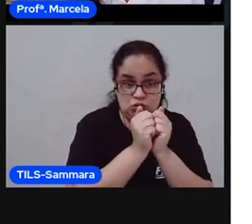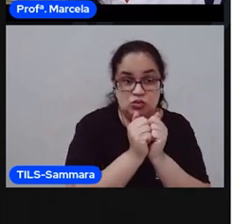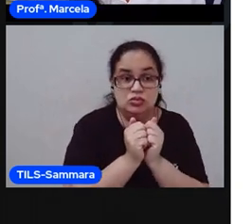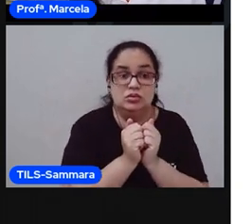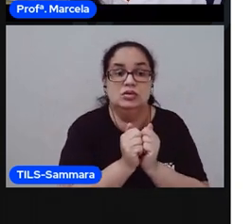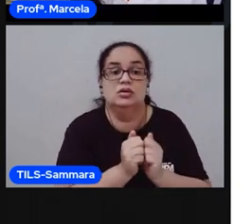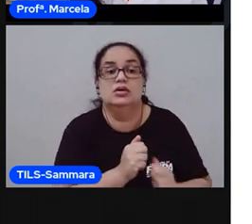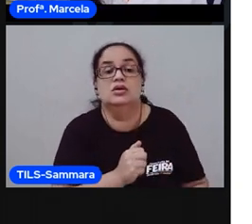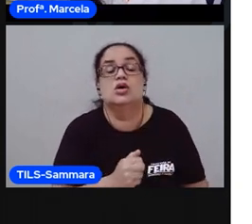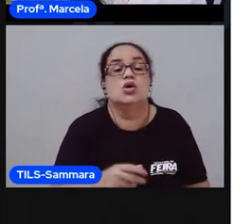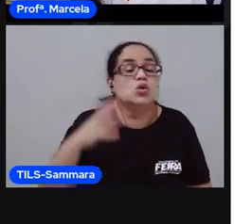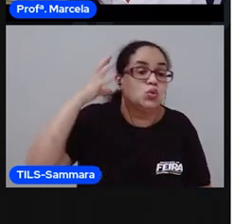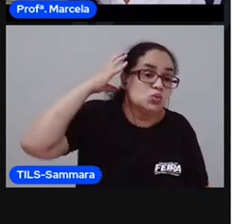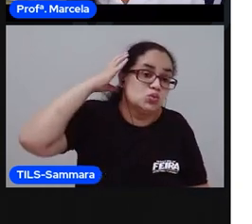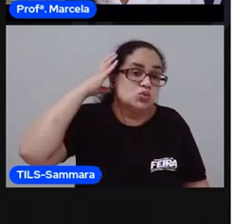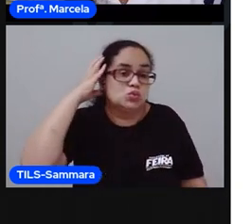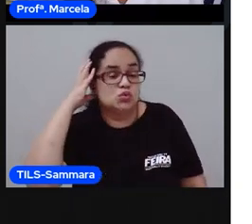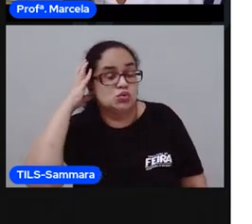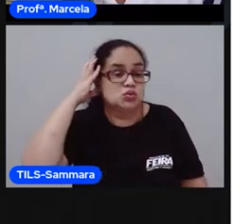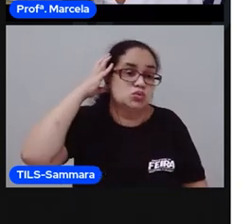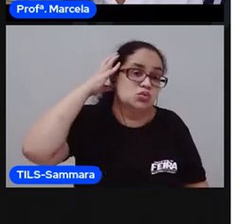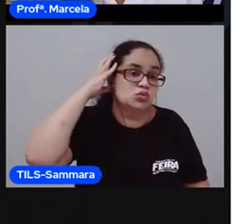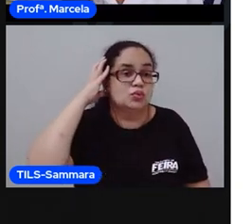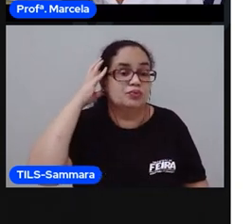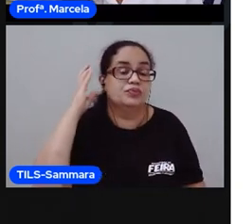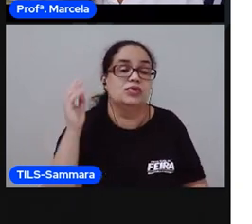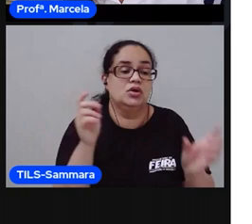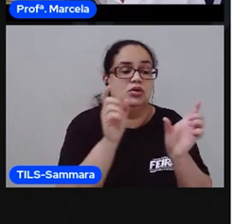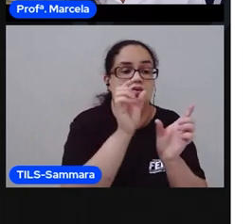emitem um som, um fonema.